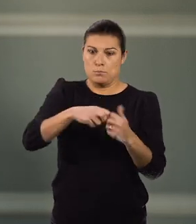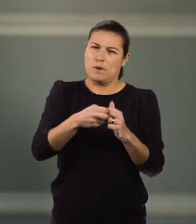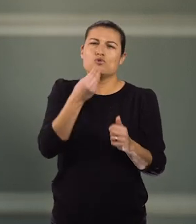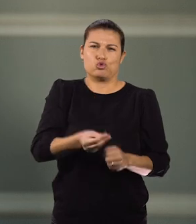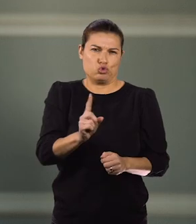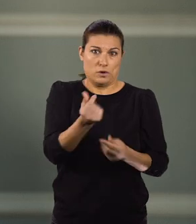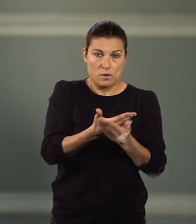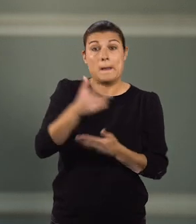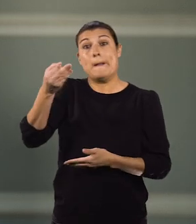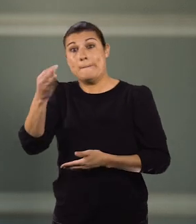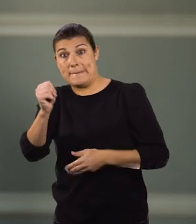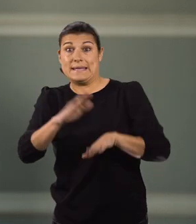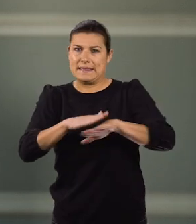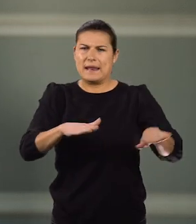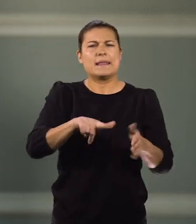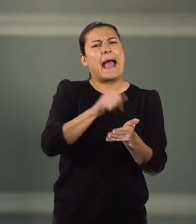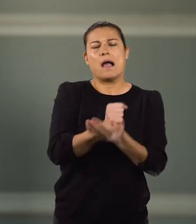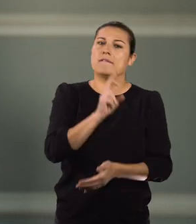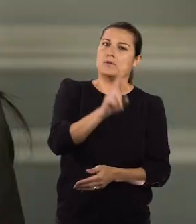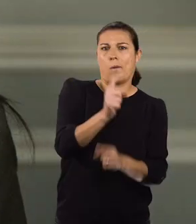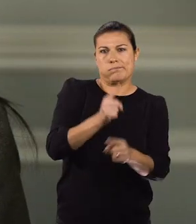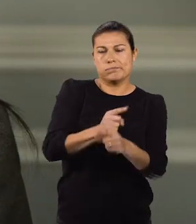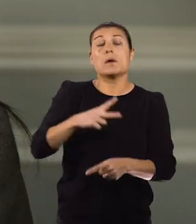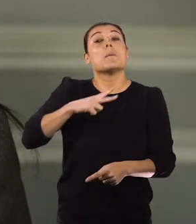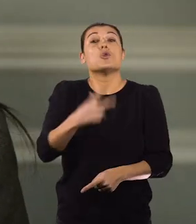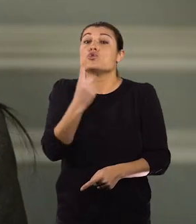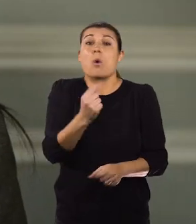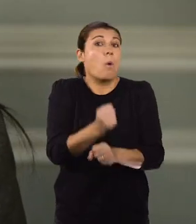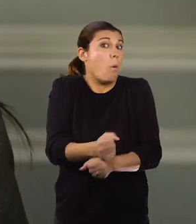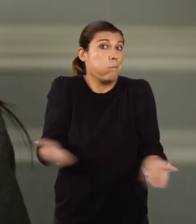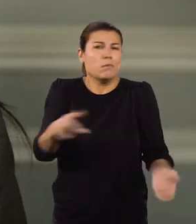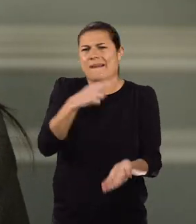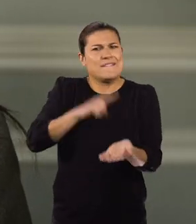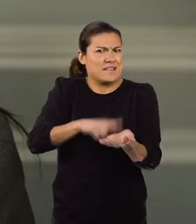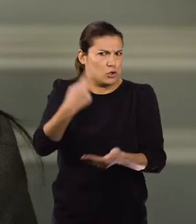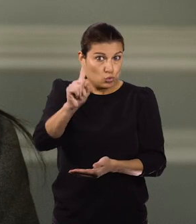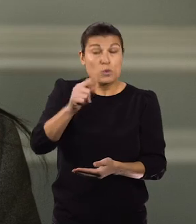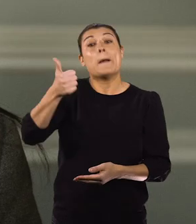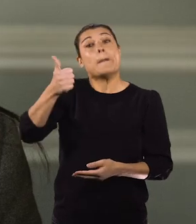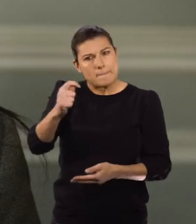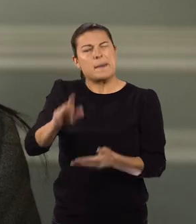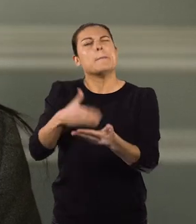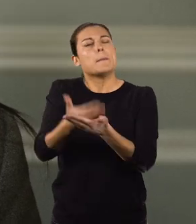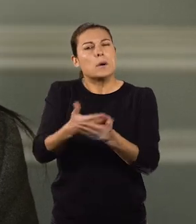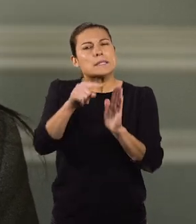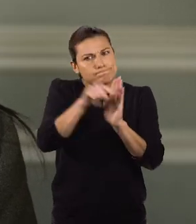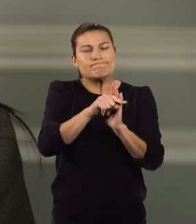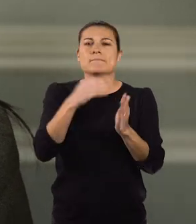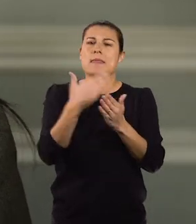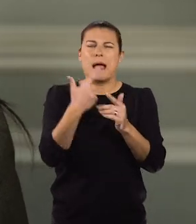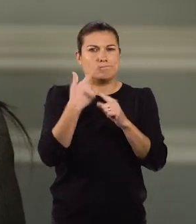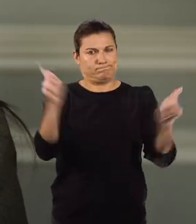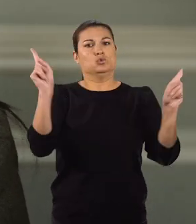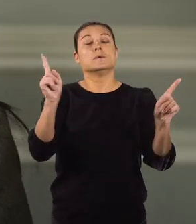direita foi sempre a mesma. Portugal sozinho não pode fazer nada. Mas isso não é verdade. O Bloco de Esquerda propõe uma medida que faz a diferença.